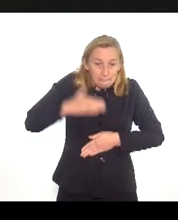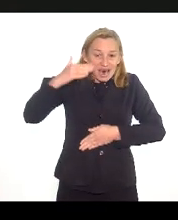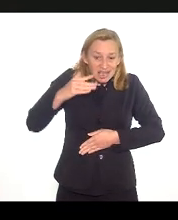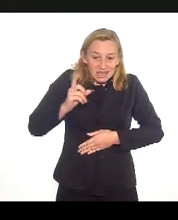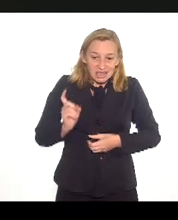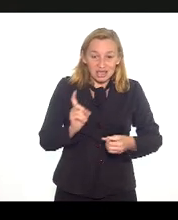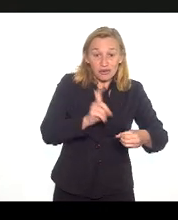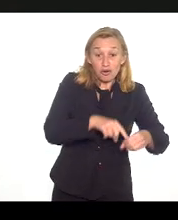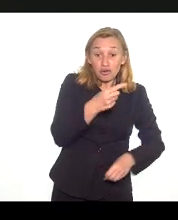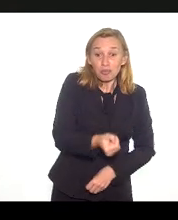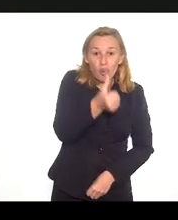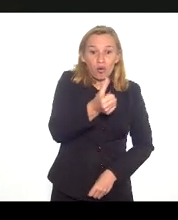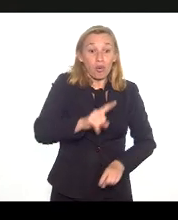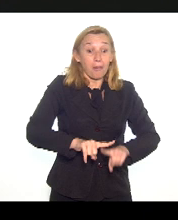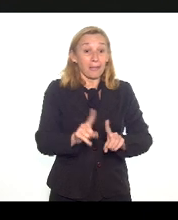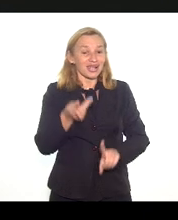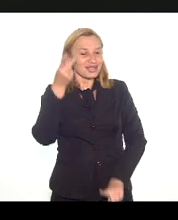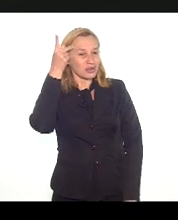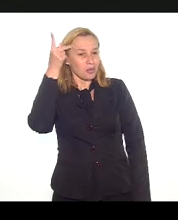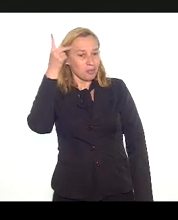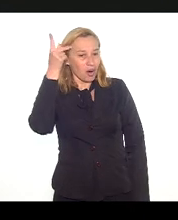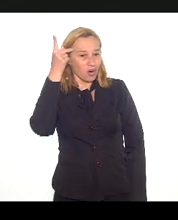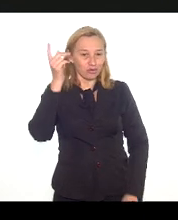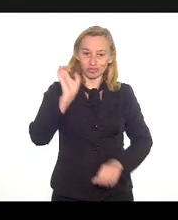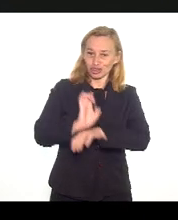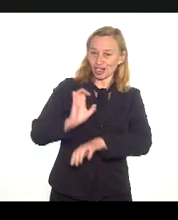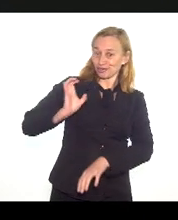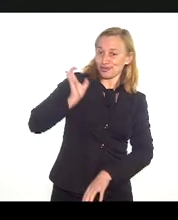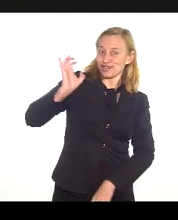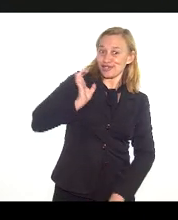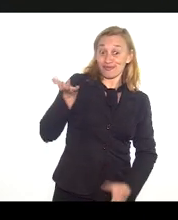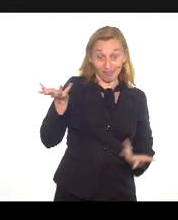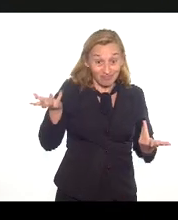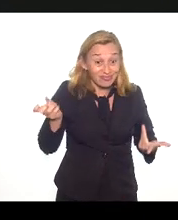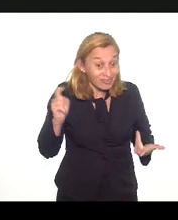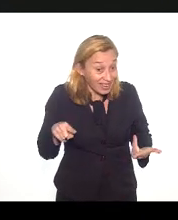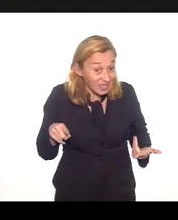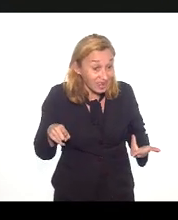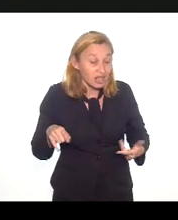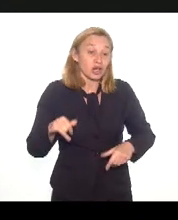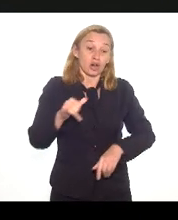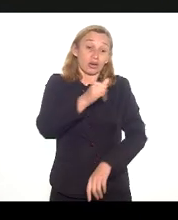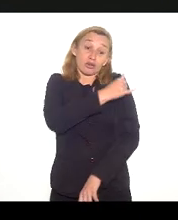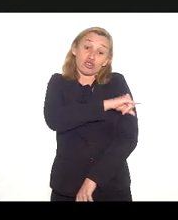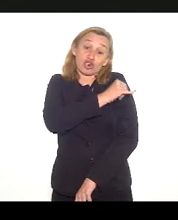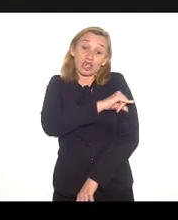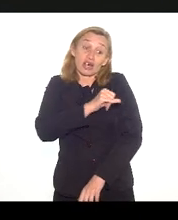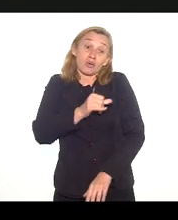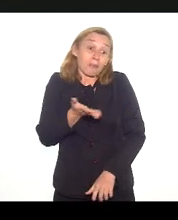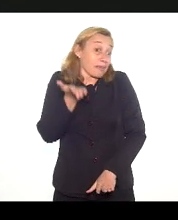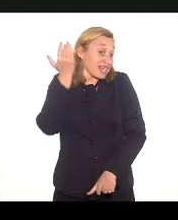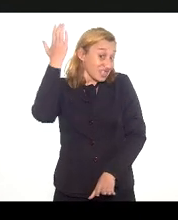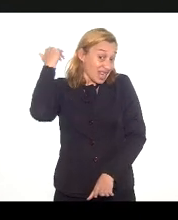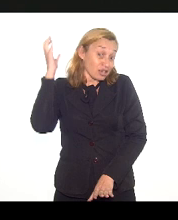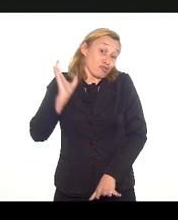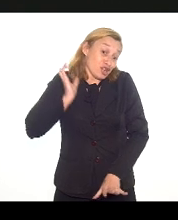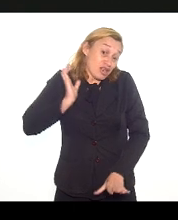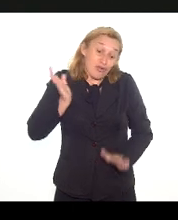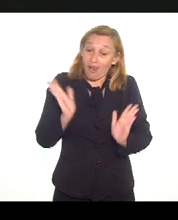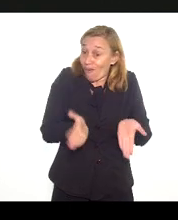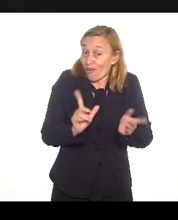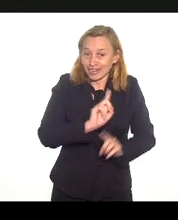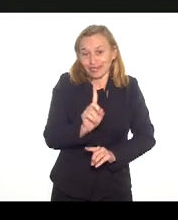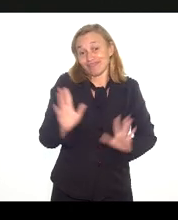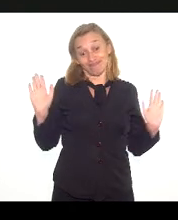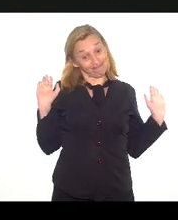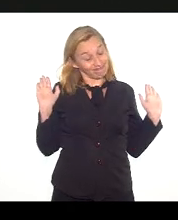rico, está certo? E o Rio de Janeiro não é, ou já pode ter sido até mais rico, já foi bem mais rico que hoje, Guanabara, estado